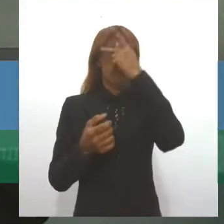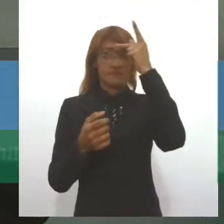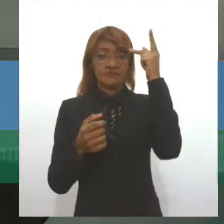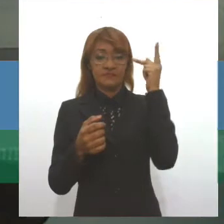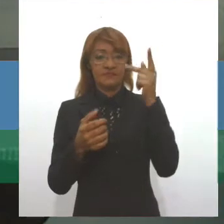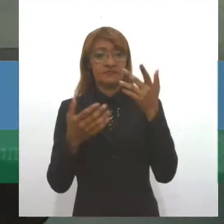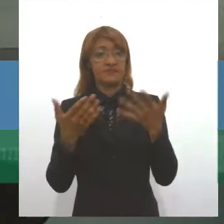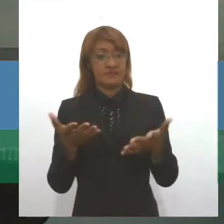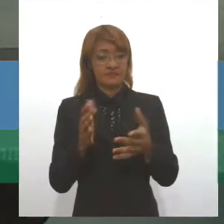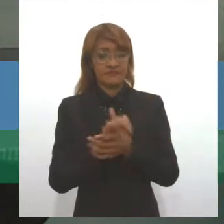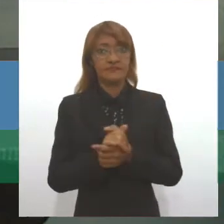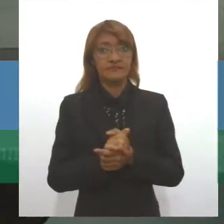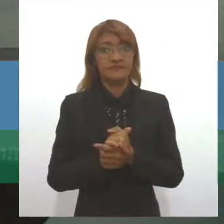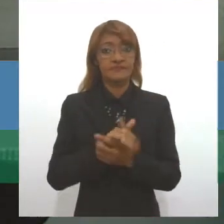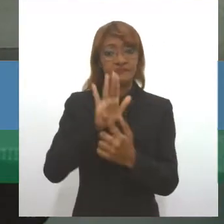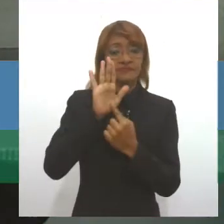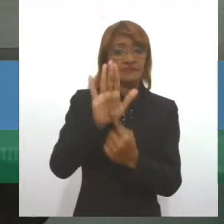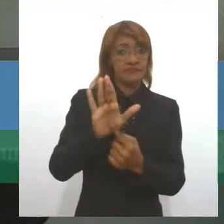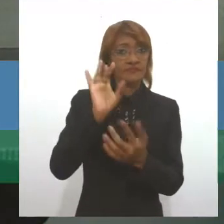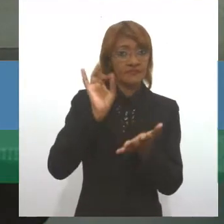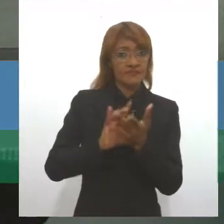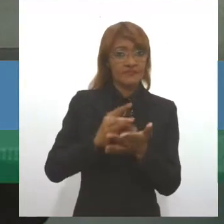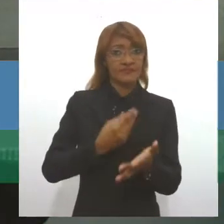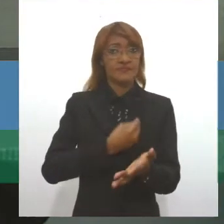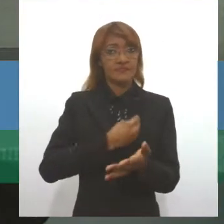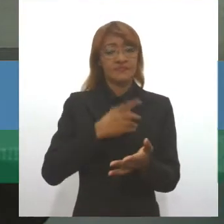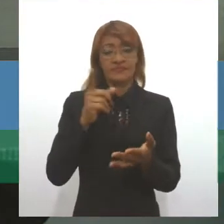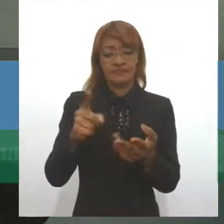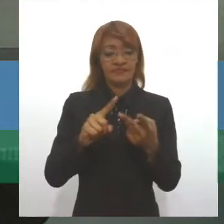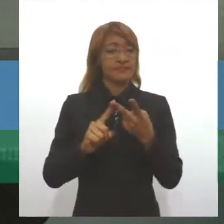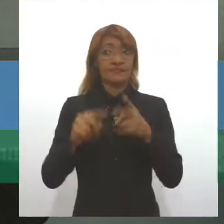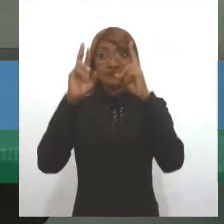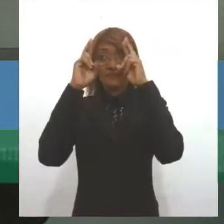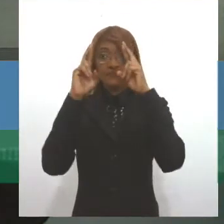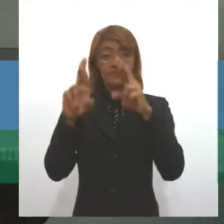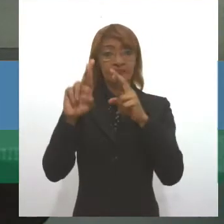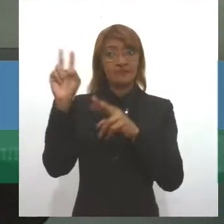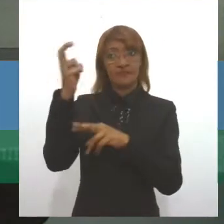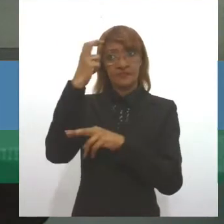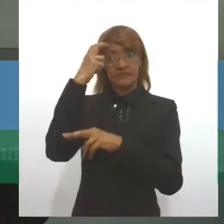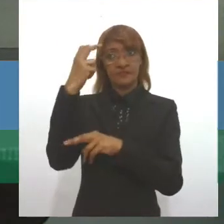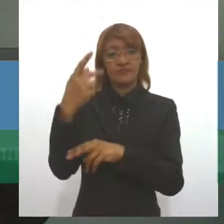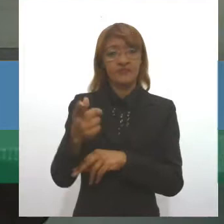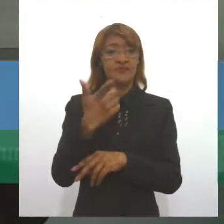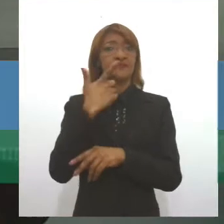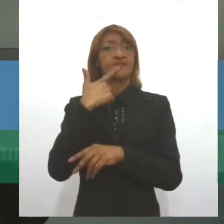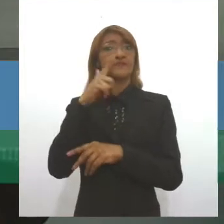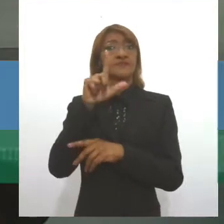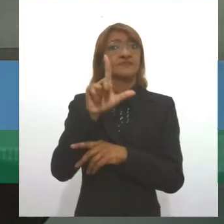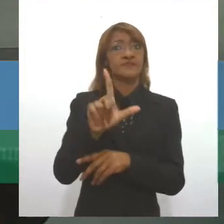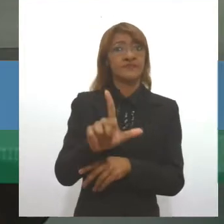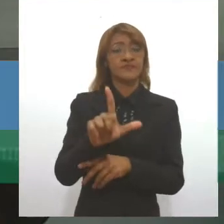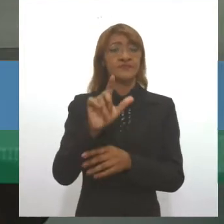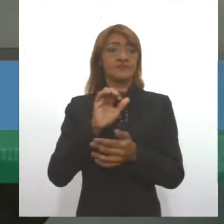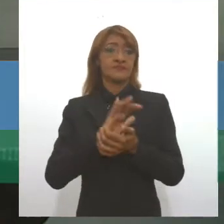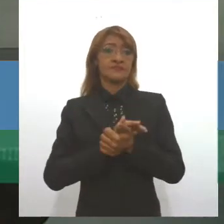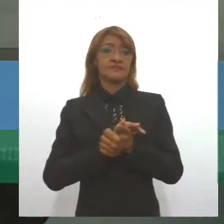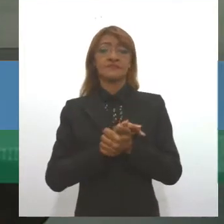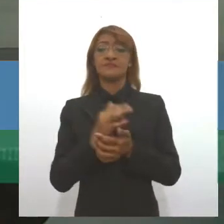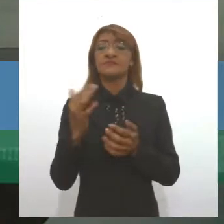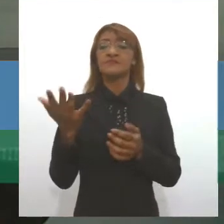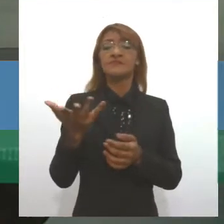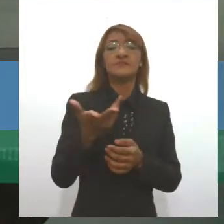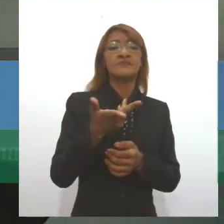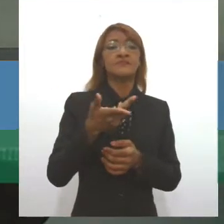invisibilidade, passa pela possibilidade de respeitar os seus costumes, sua língua, sua cultura, a sua forma de